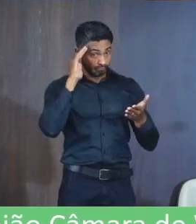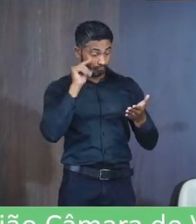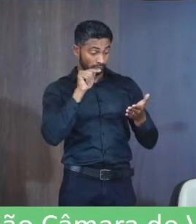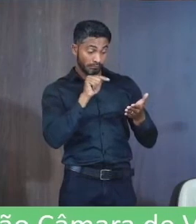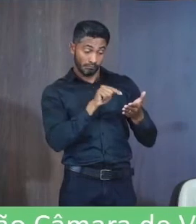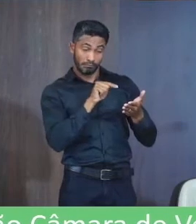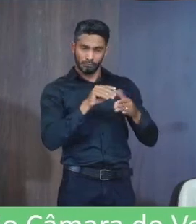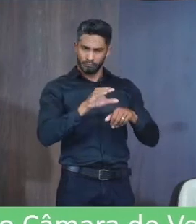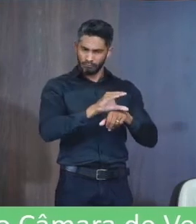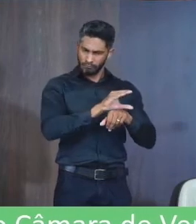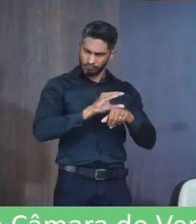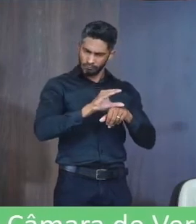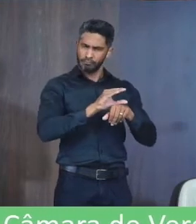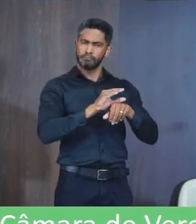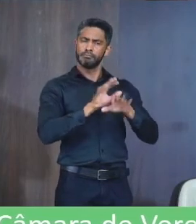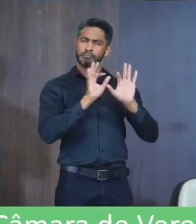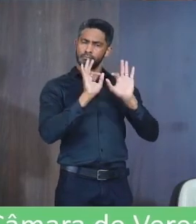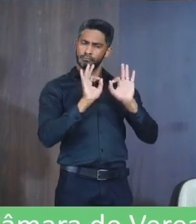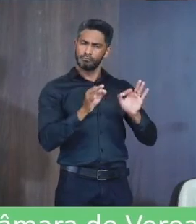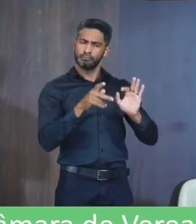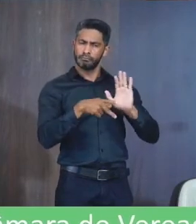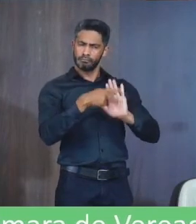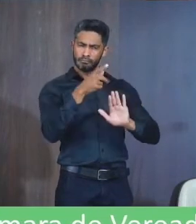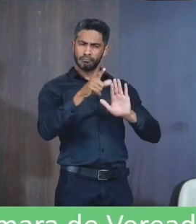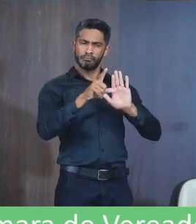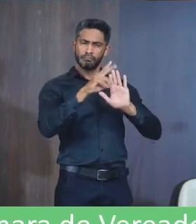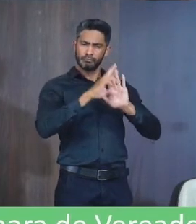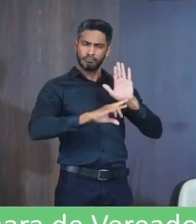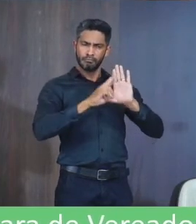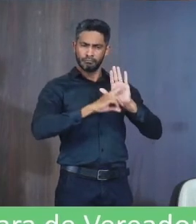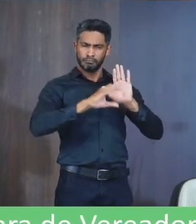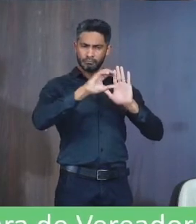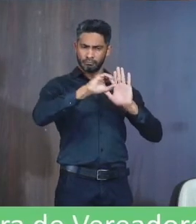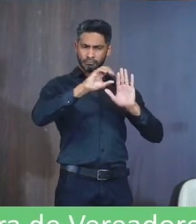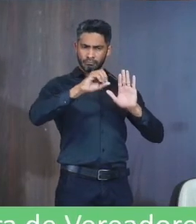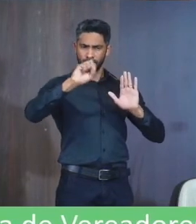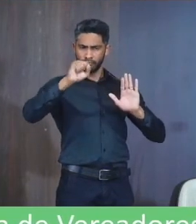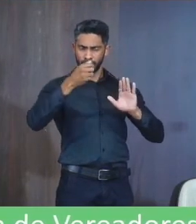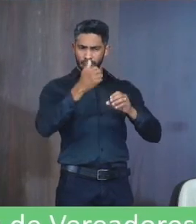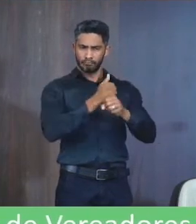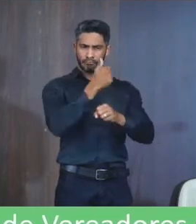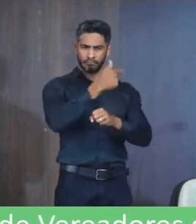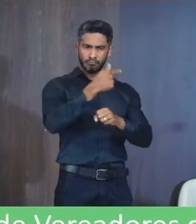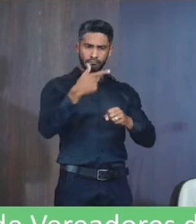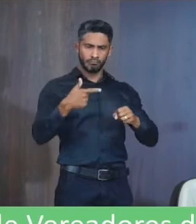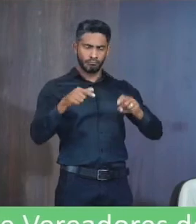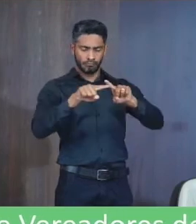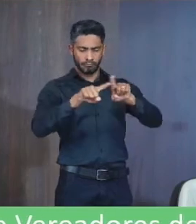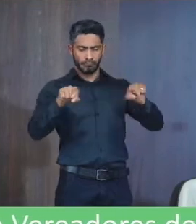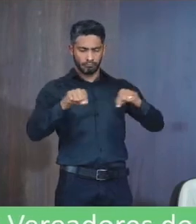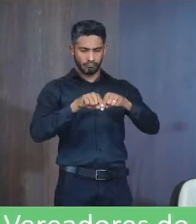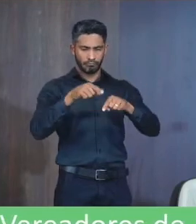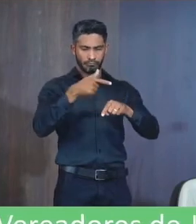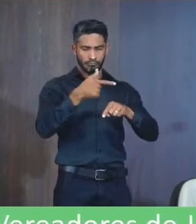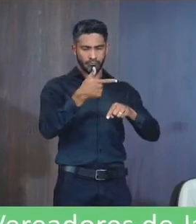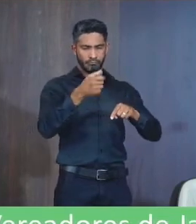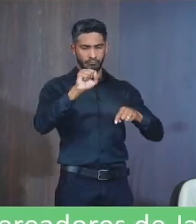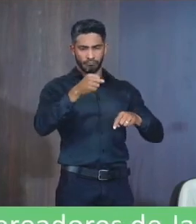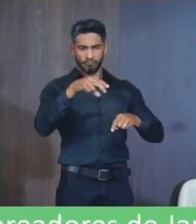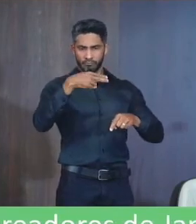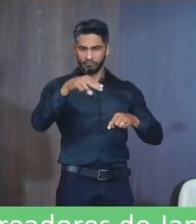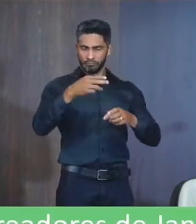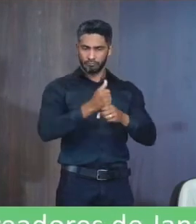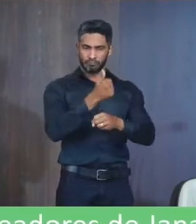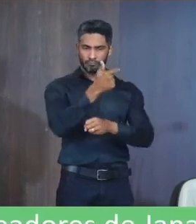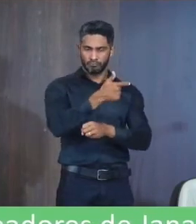constitucionalidade E pela legalidade Do projeto Resolução 008 2022 Sala da comissão 28 de novembro De